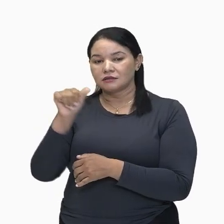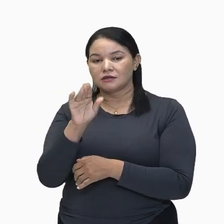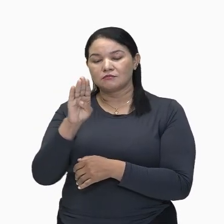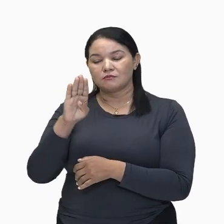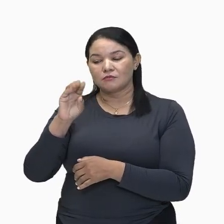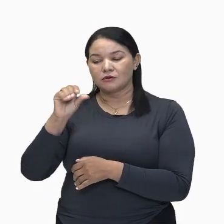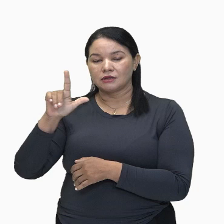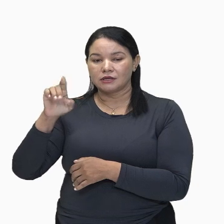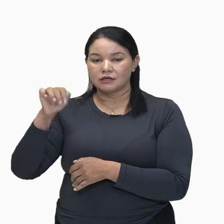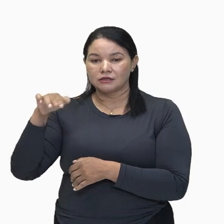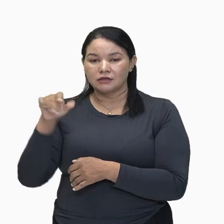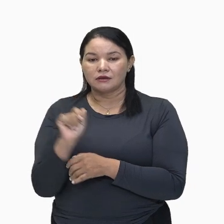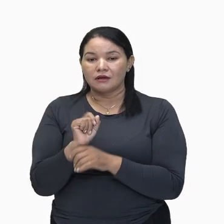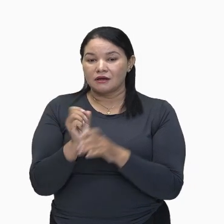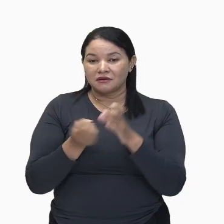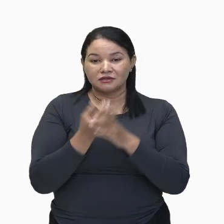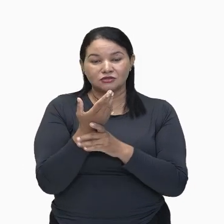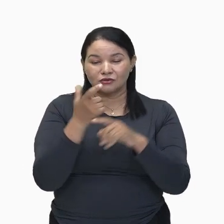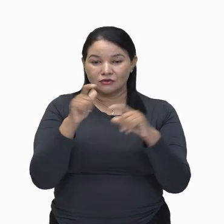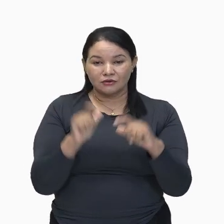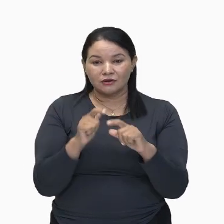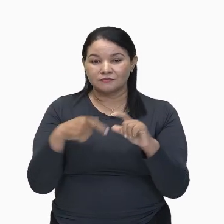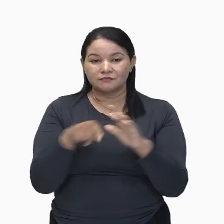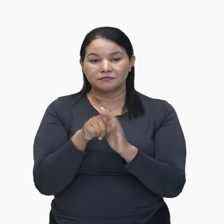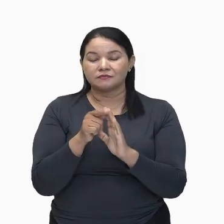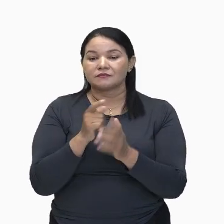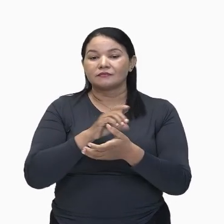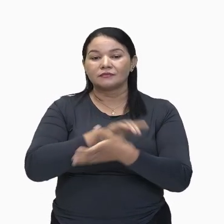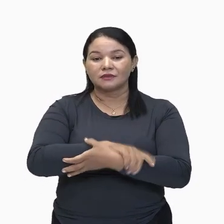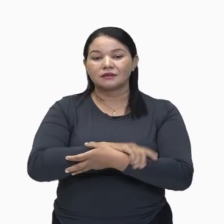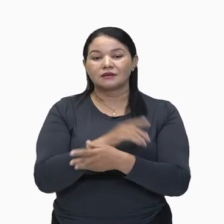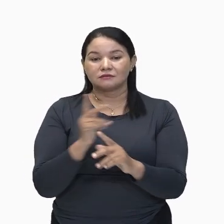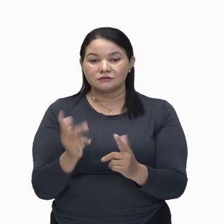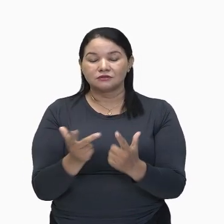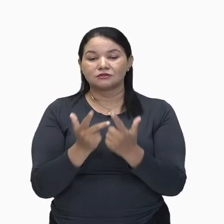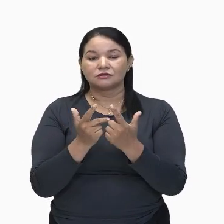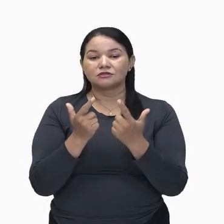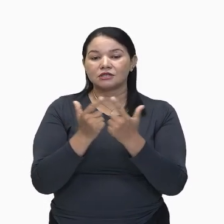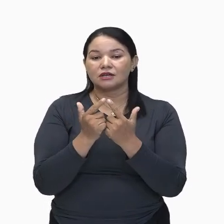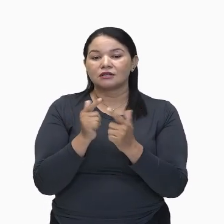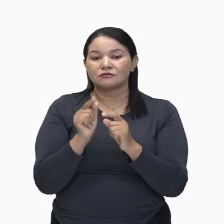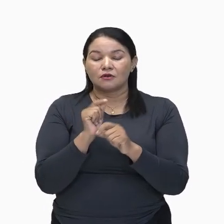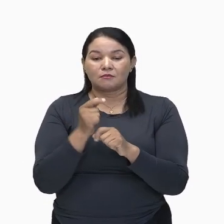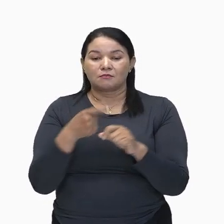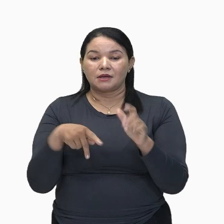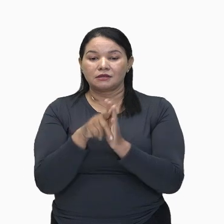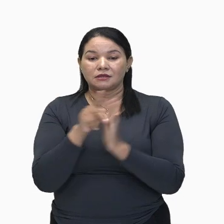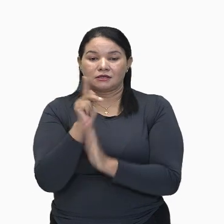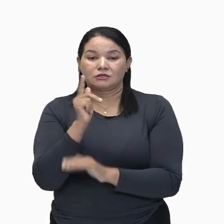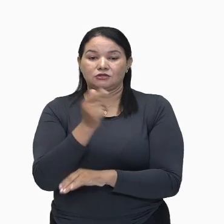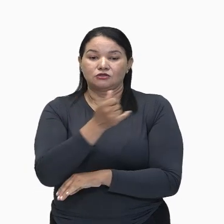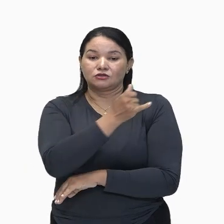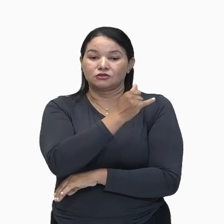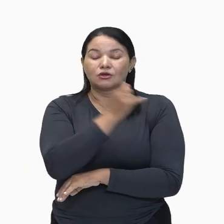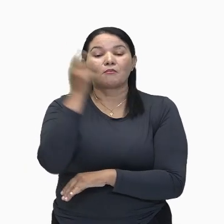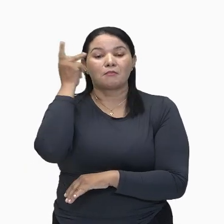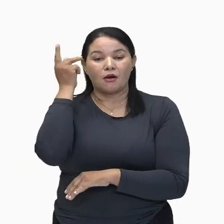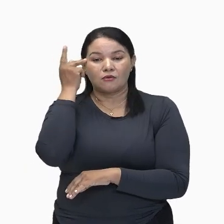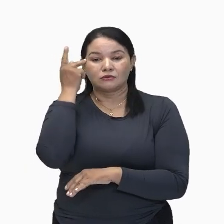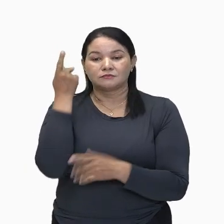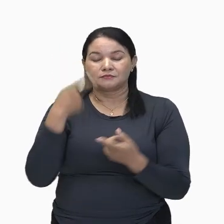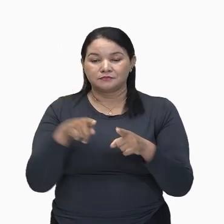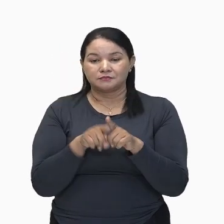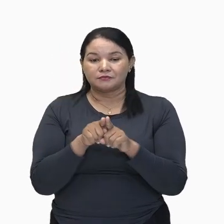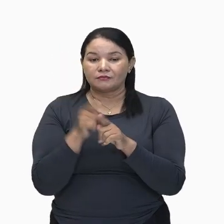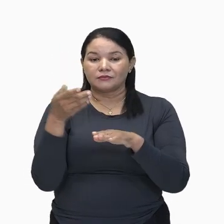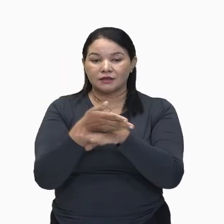produção local em colaboração com o Teatro Municipal de São Paulo, com a participação do coral do